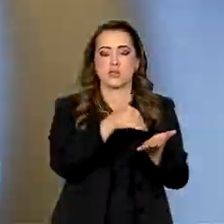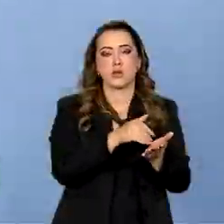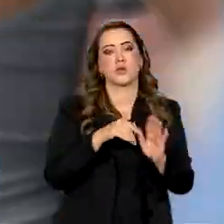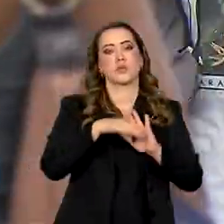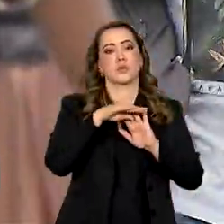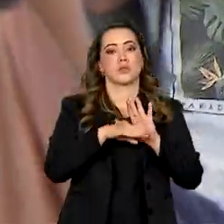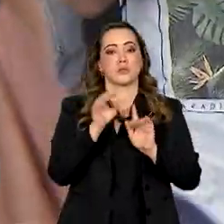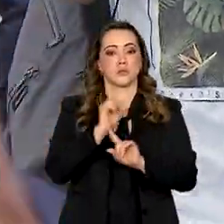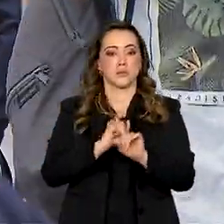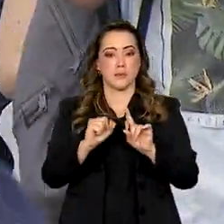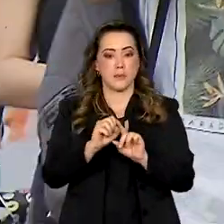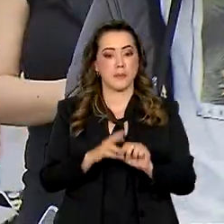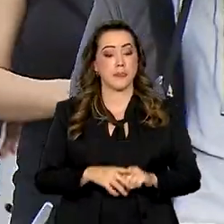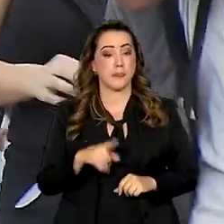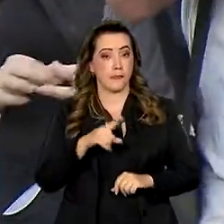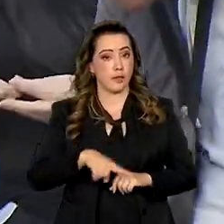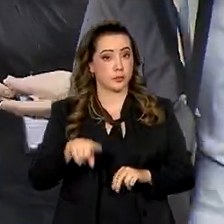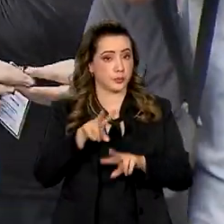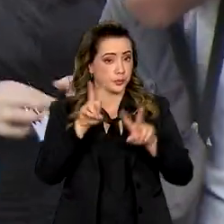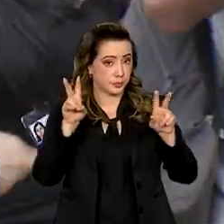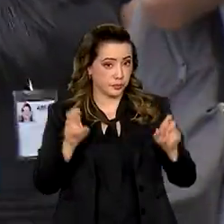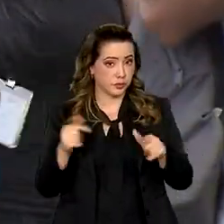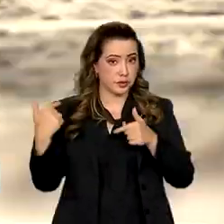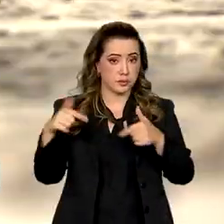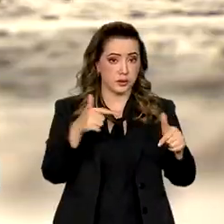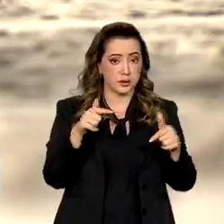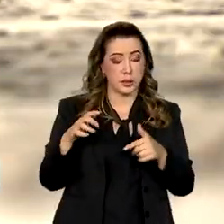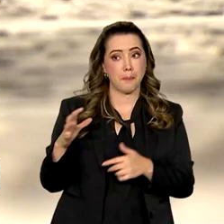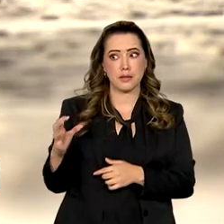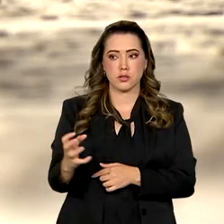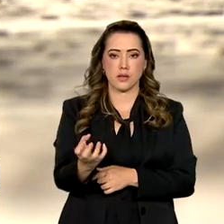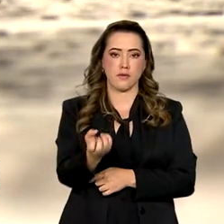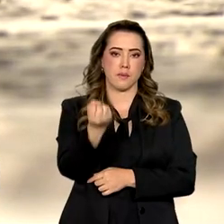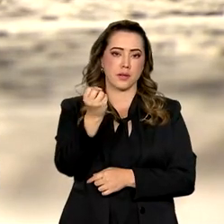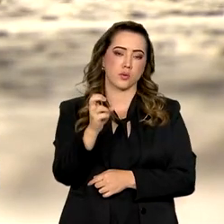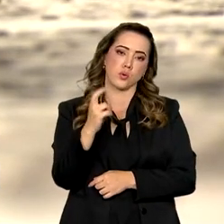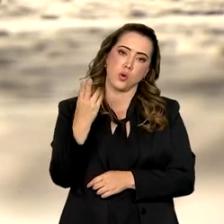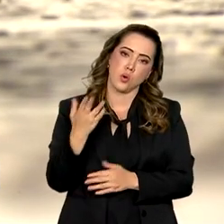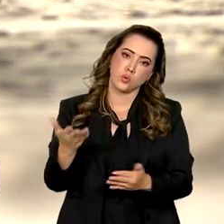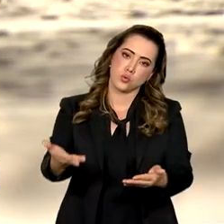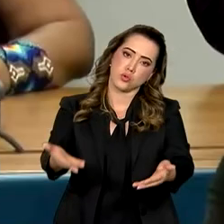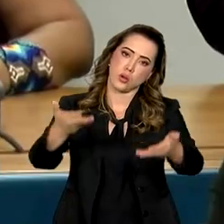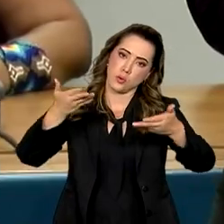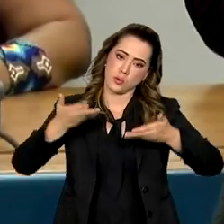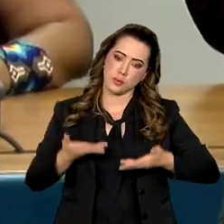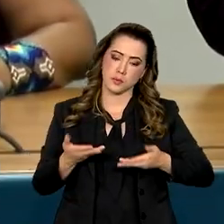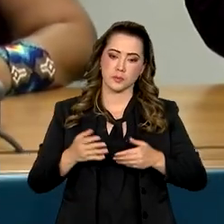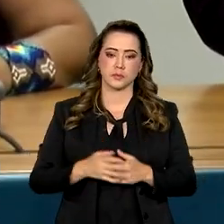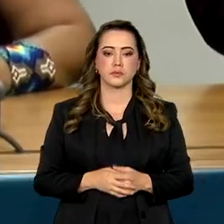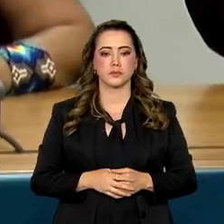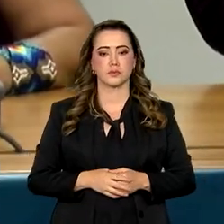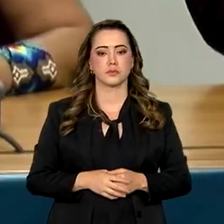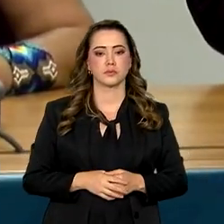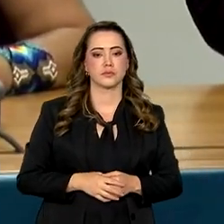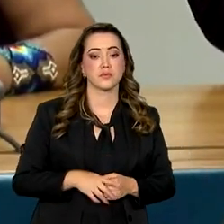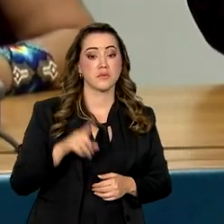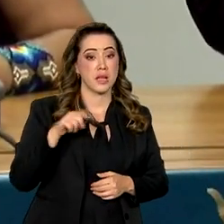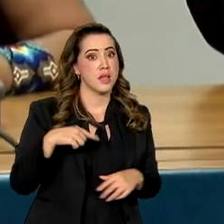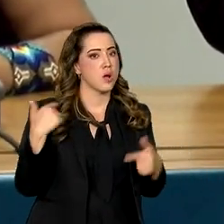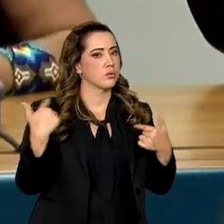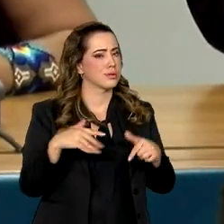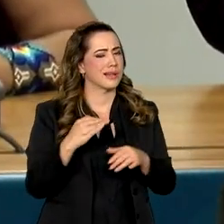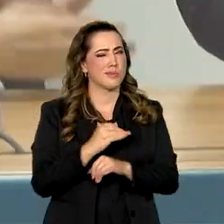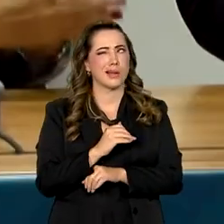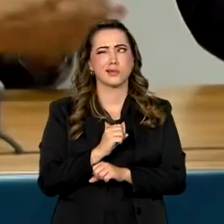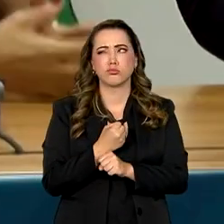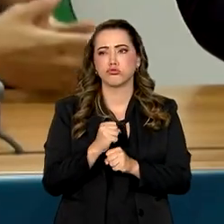sociais. Trata-se de uma missão de resgate ou de acolhimento. É trabalho muito grande para ser